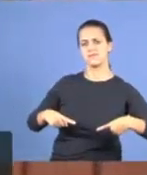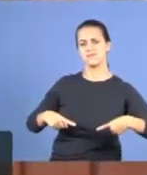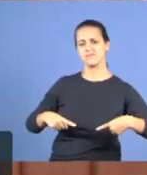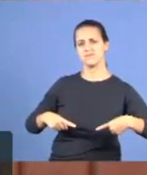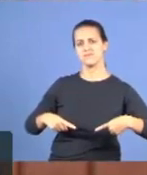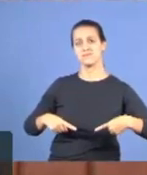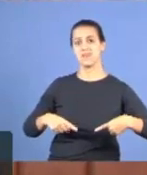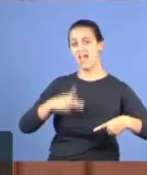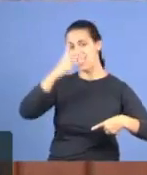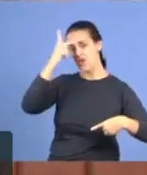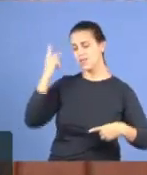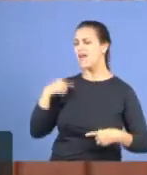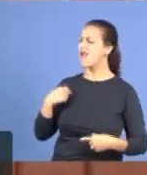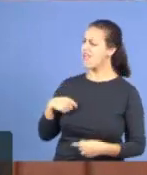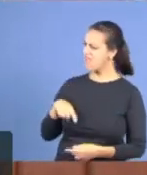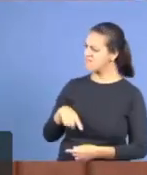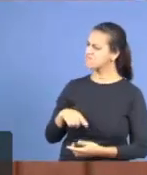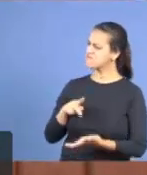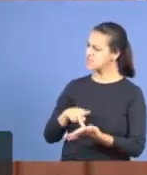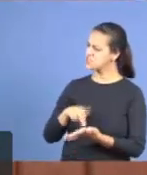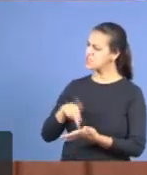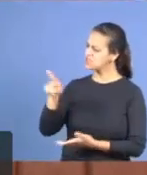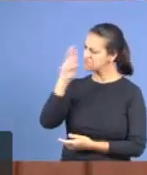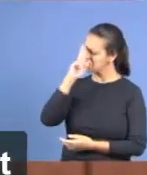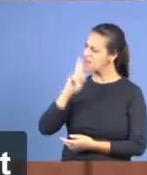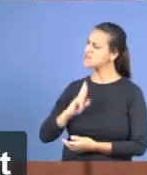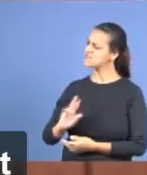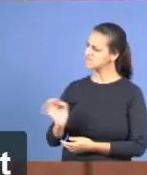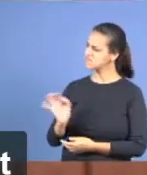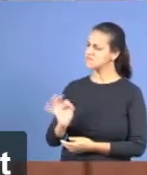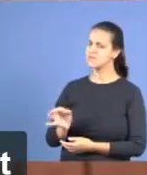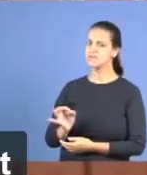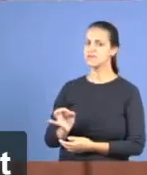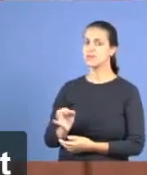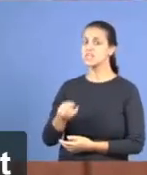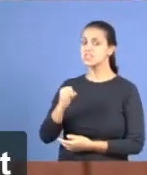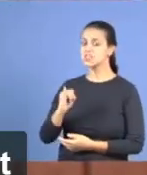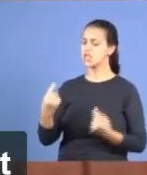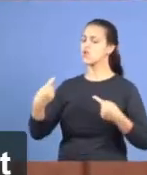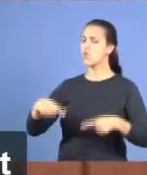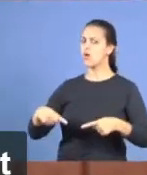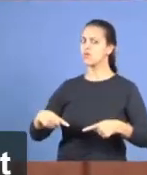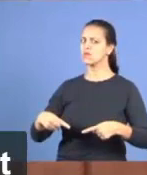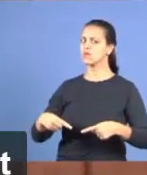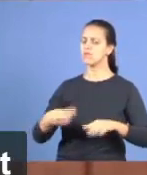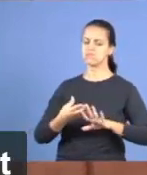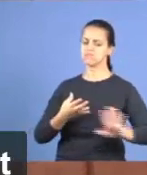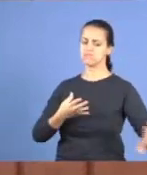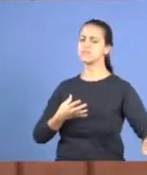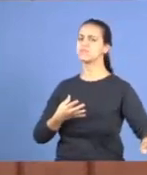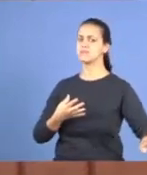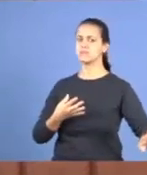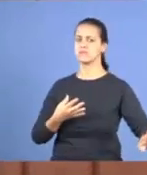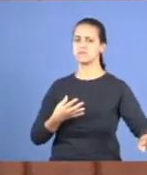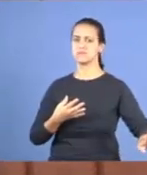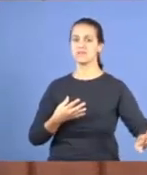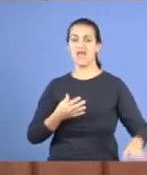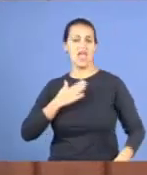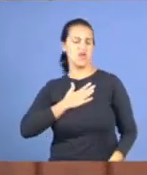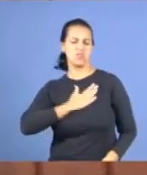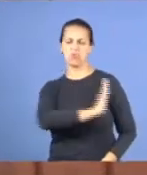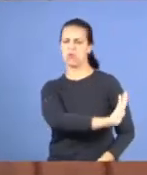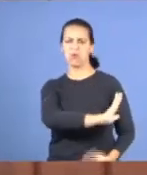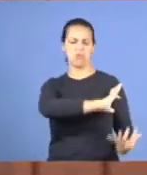razão, não, isso não, levantou contra a obra, porque não é da obra, ah, eu não gosto do satélite, não gosto do satélite,